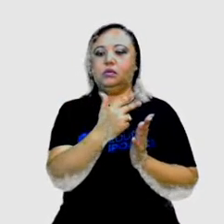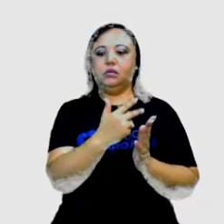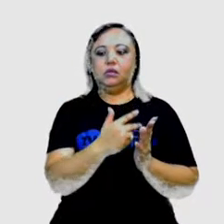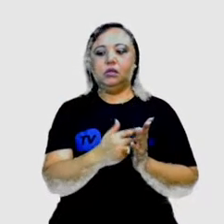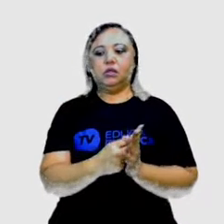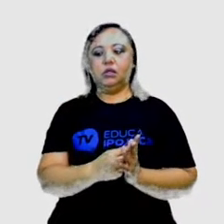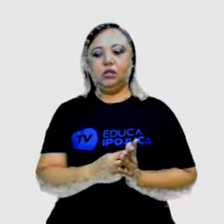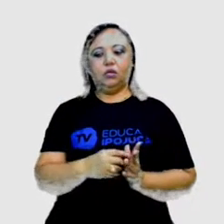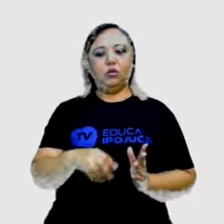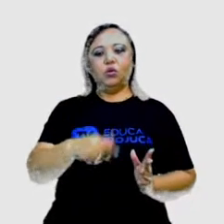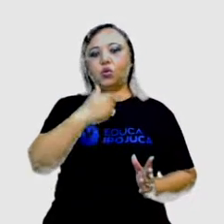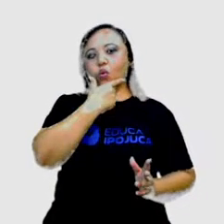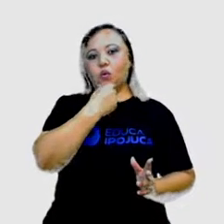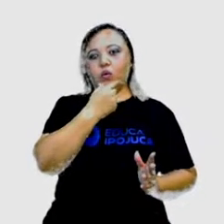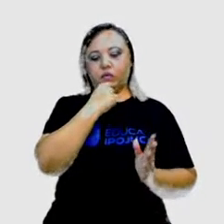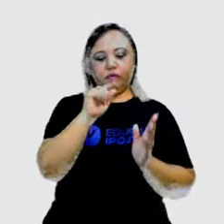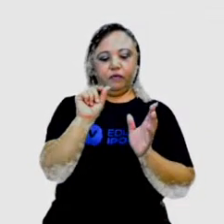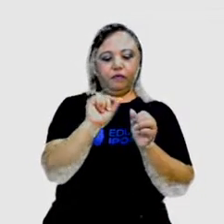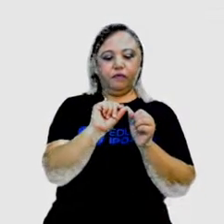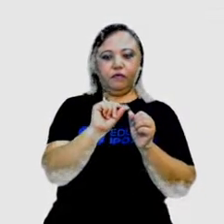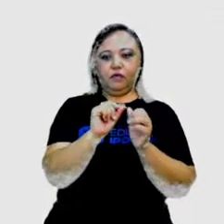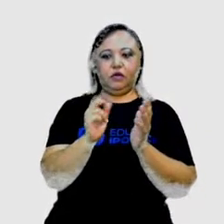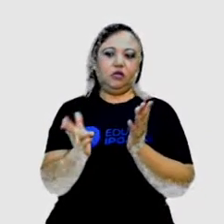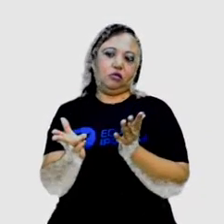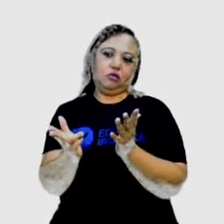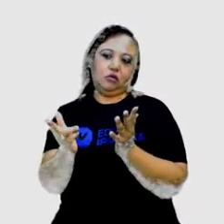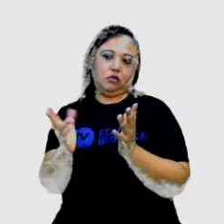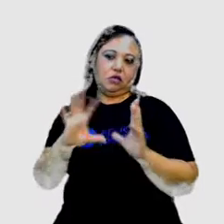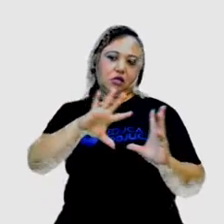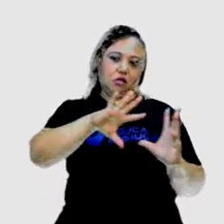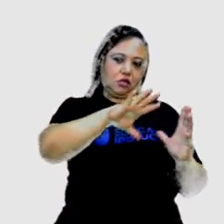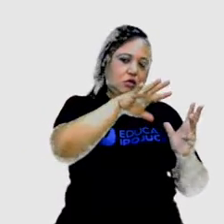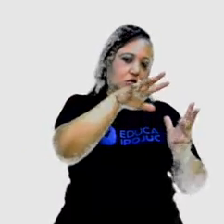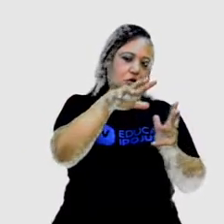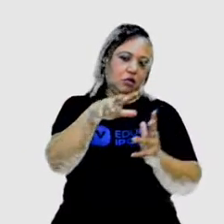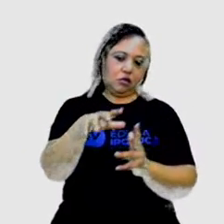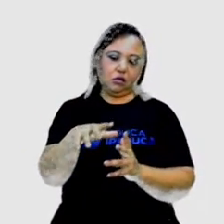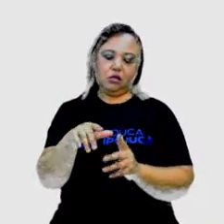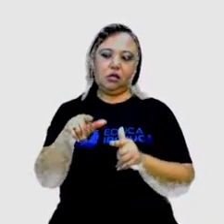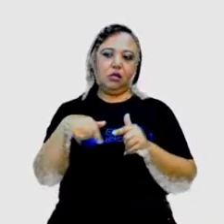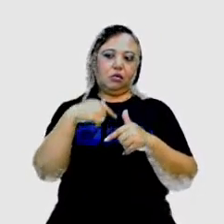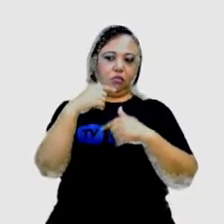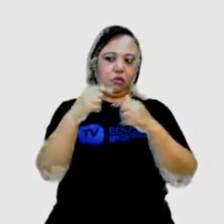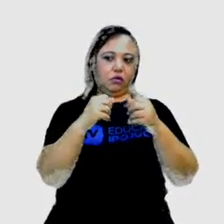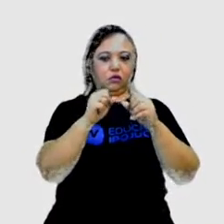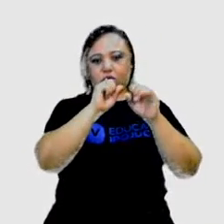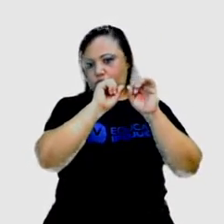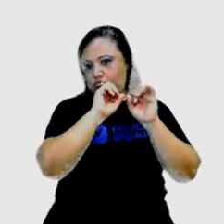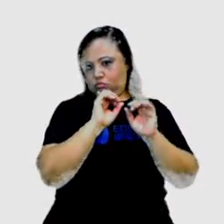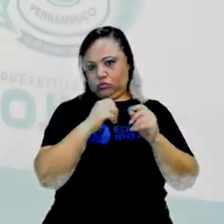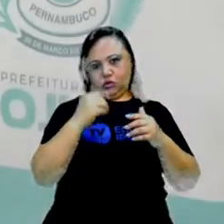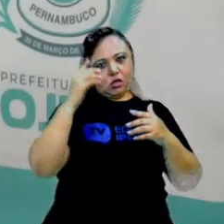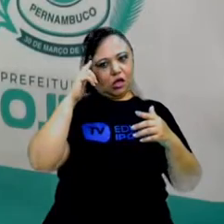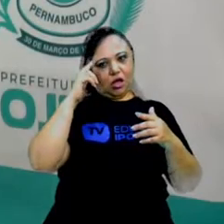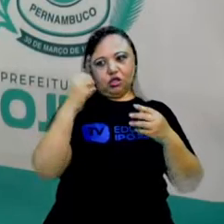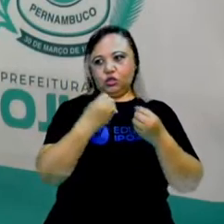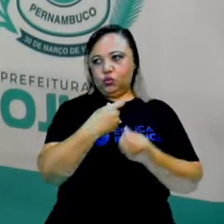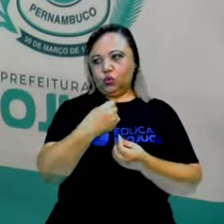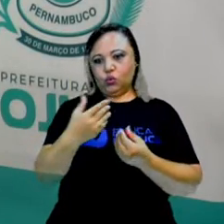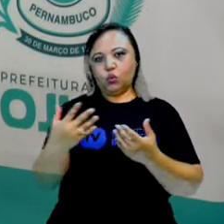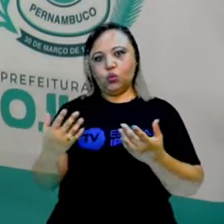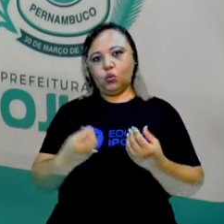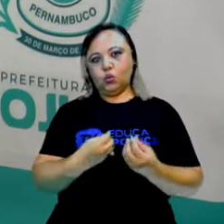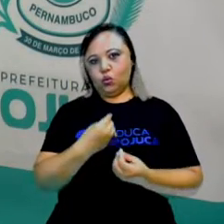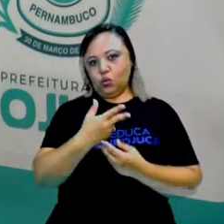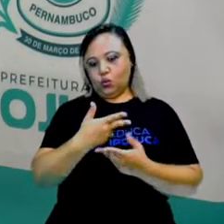coisas aí que são do nosso dia a dia, computador, carta, pensamentos, lâmpadas, e ele vai trazendo de